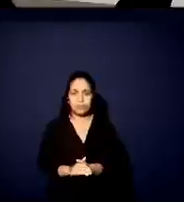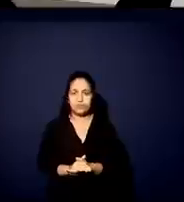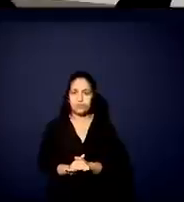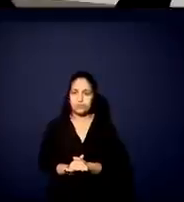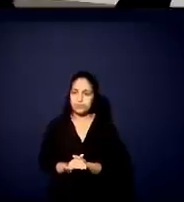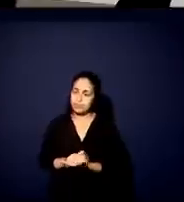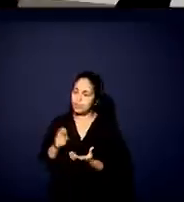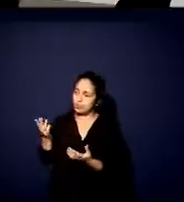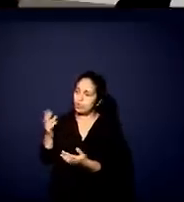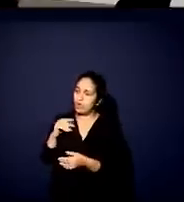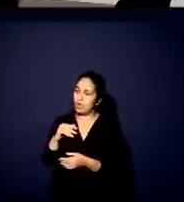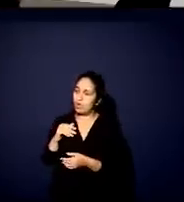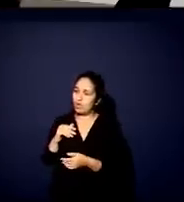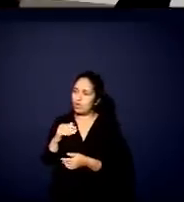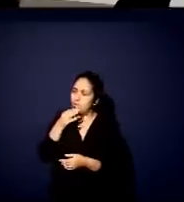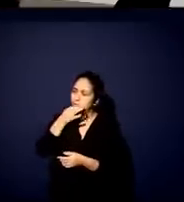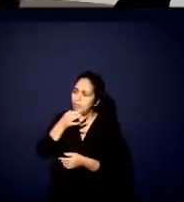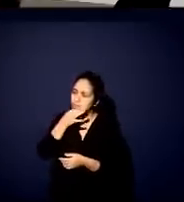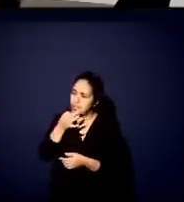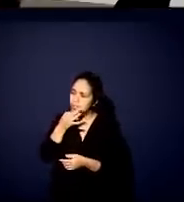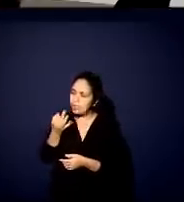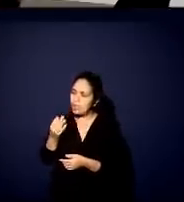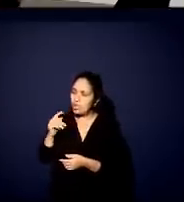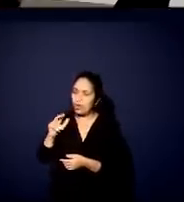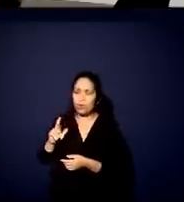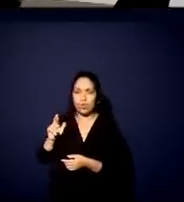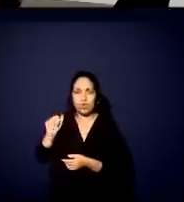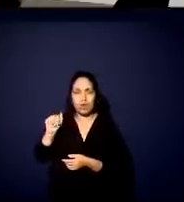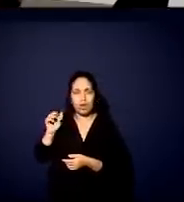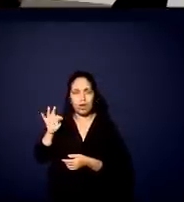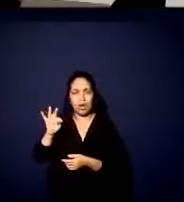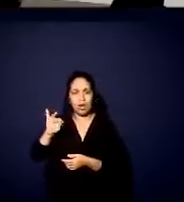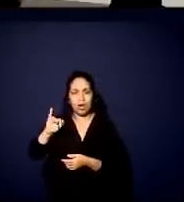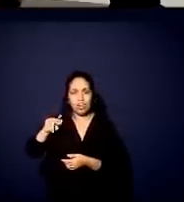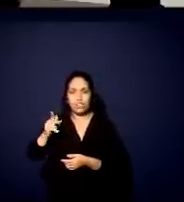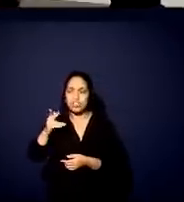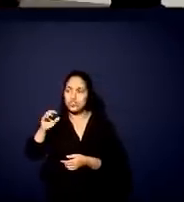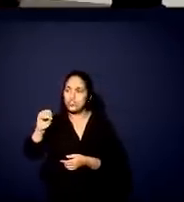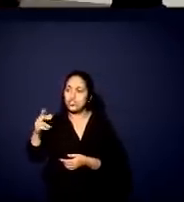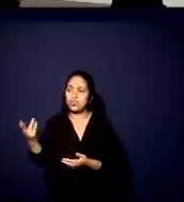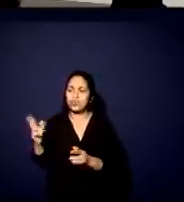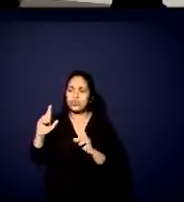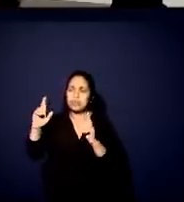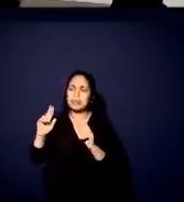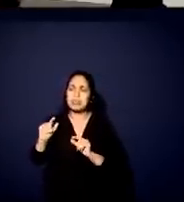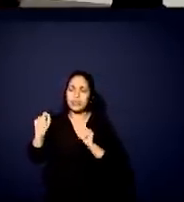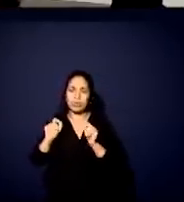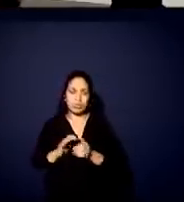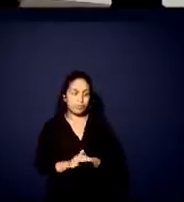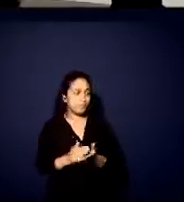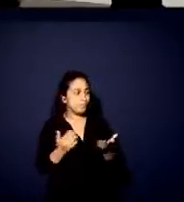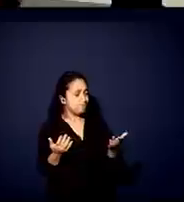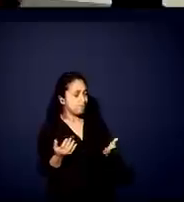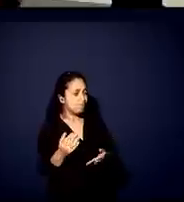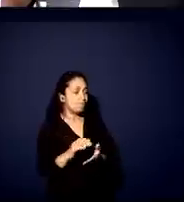é a sua visão, governador Ratinho, da reforma tributária em geral? Qual é a sua expectativa? Olha, Sila,